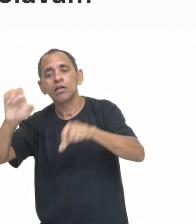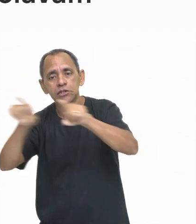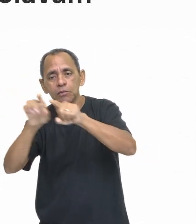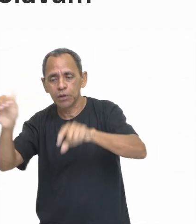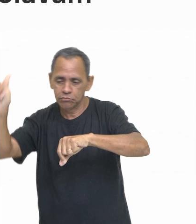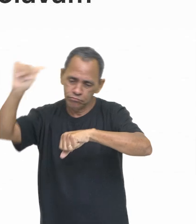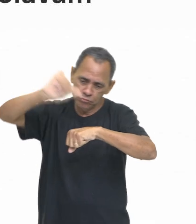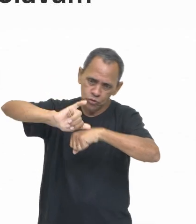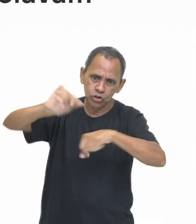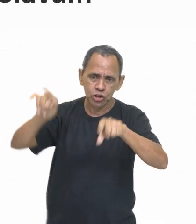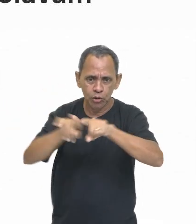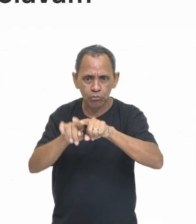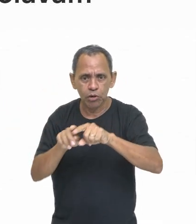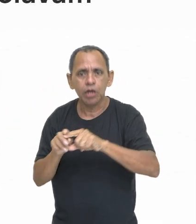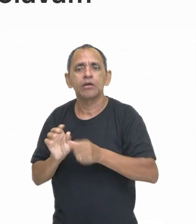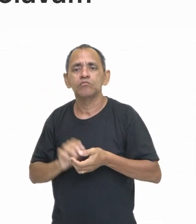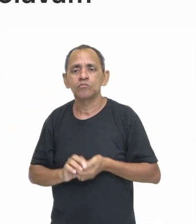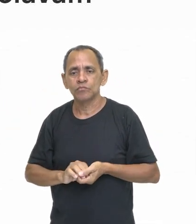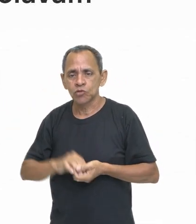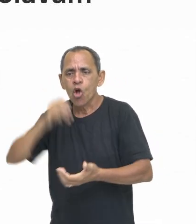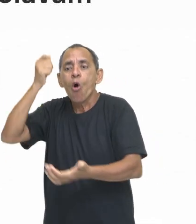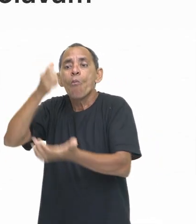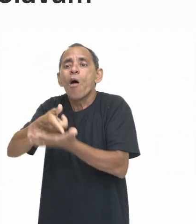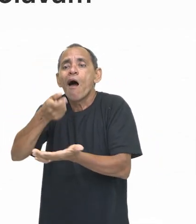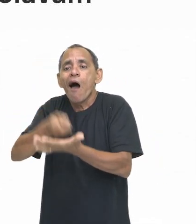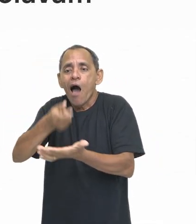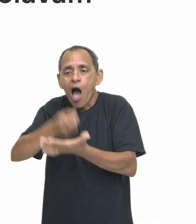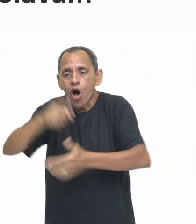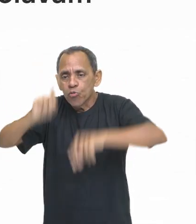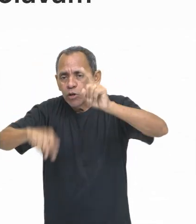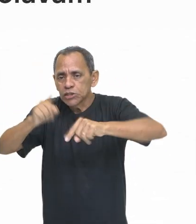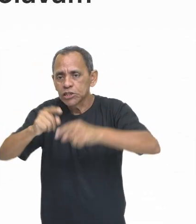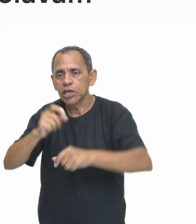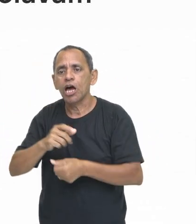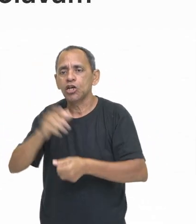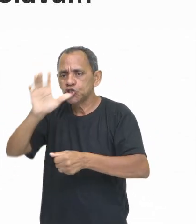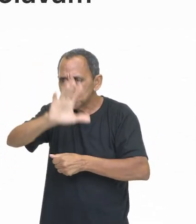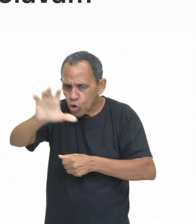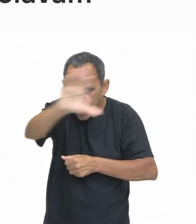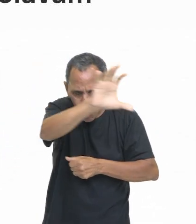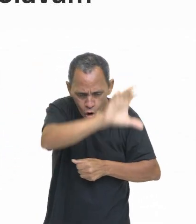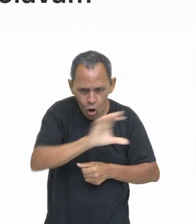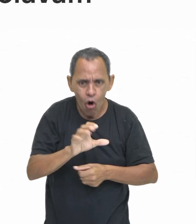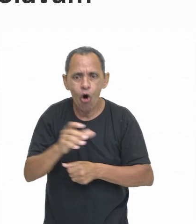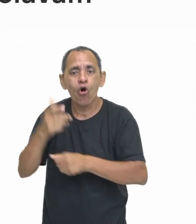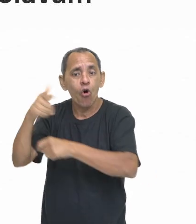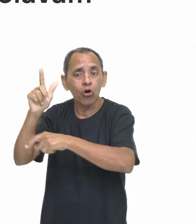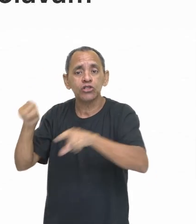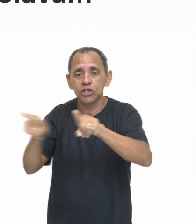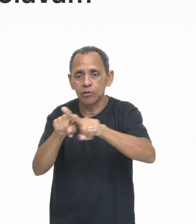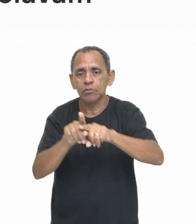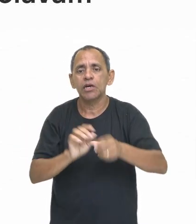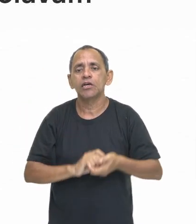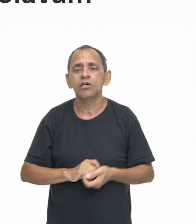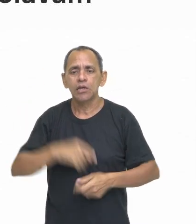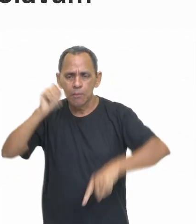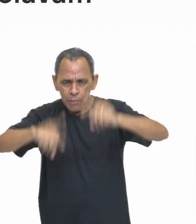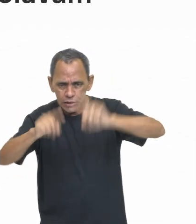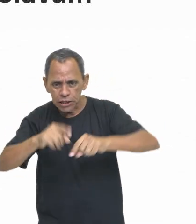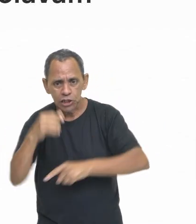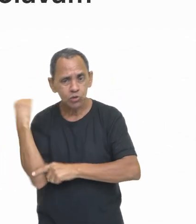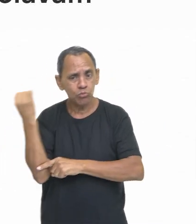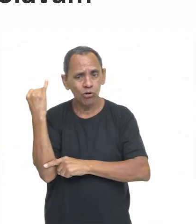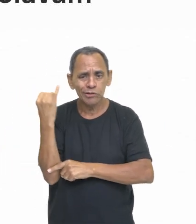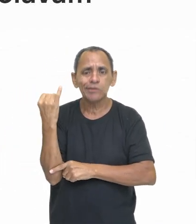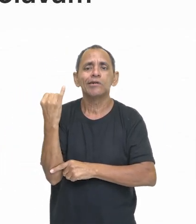regiões que não eram posse dos romanos, mas que também deviam ter produtos que eram de suma importância para eles.